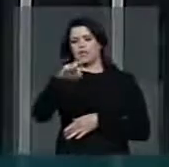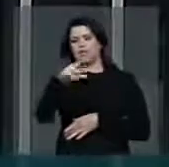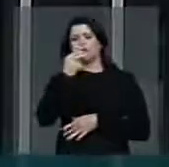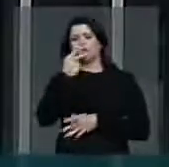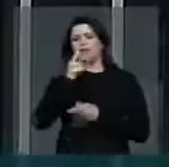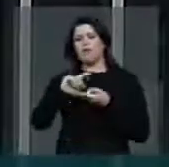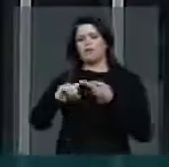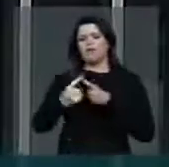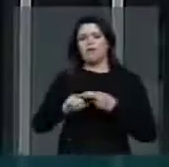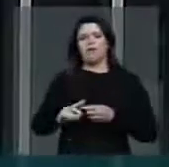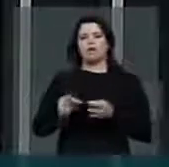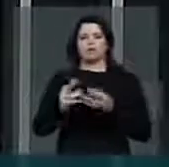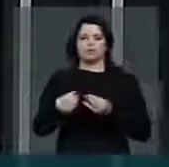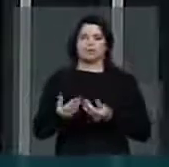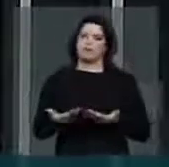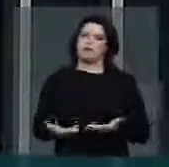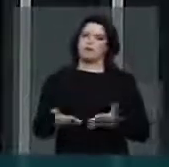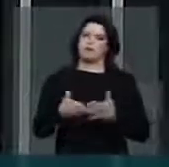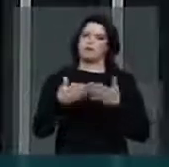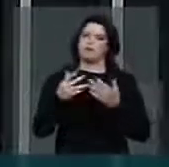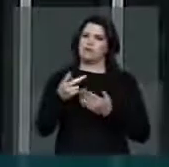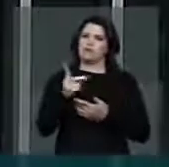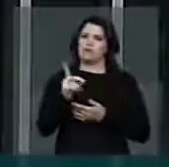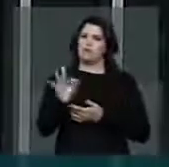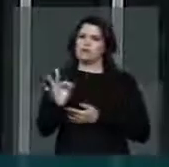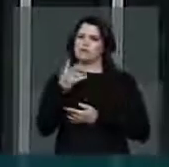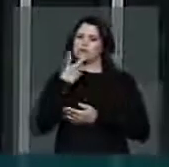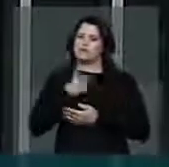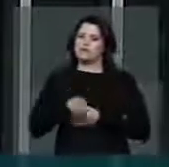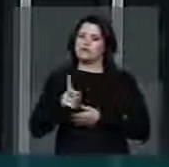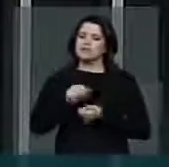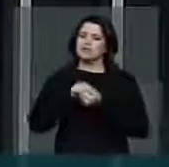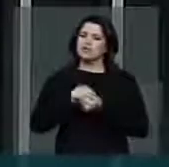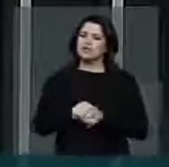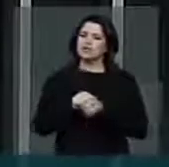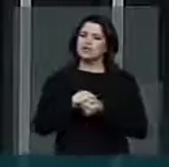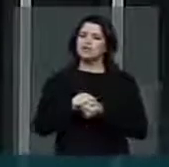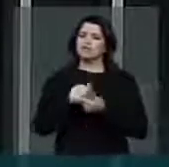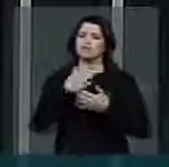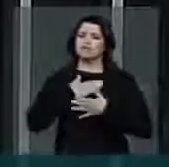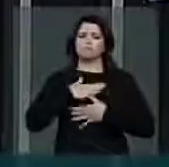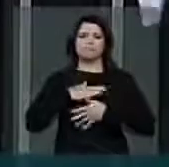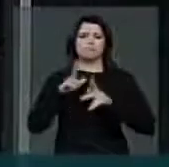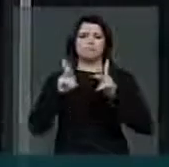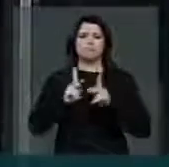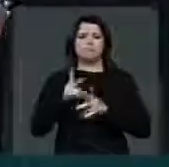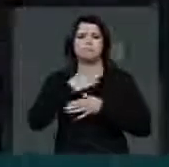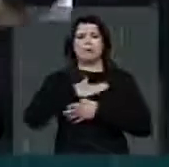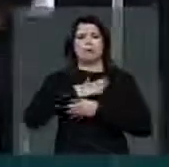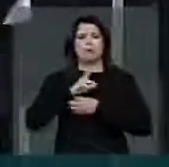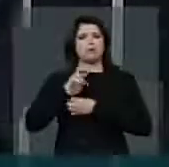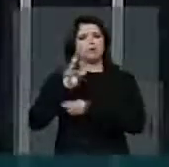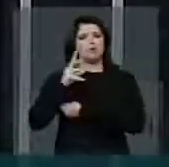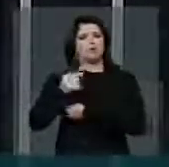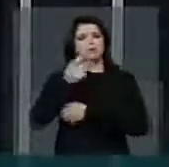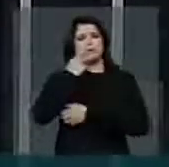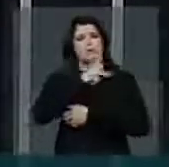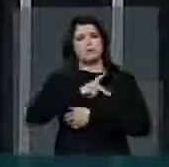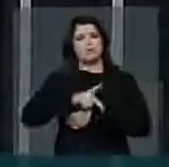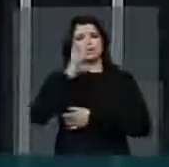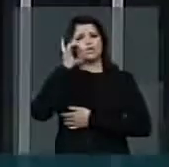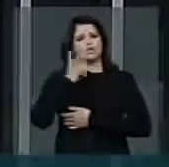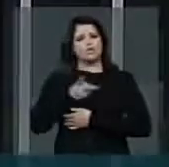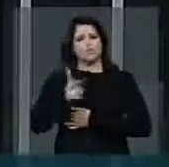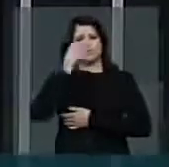Ora, o PDT sempre esteve muito tranquilo em relação à sua postura em relação à Presidenta Dilma,